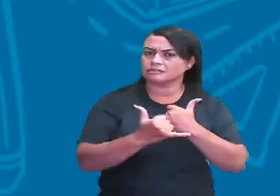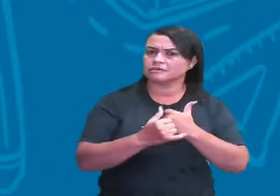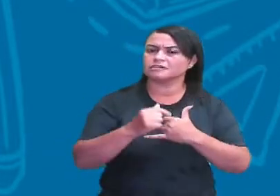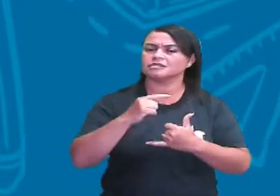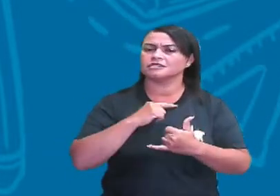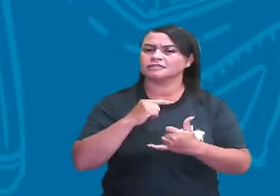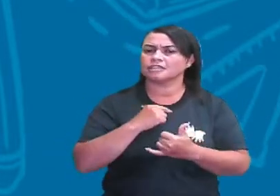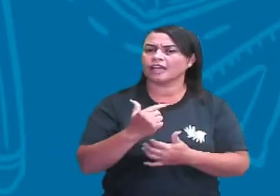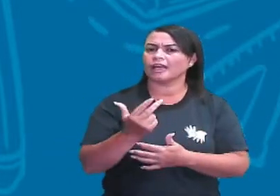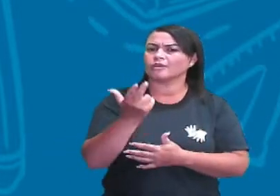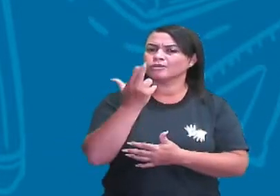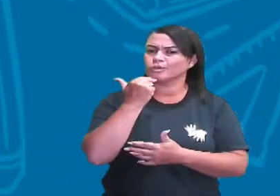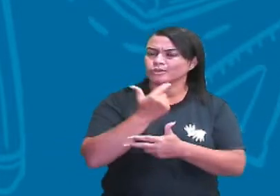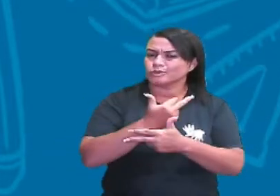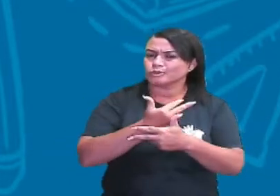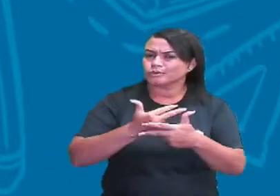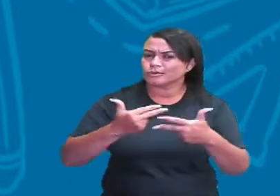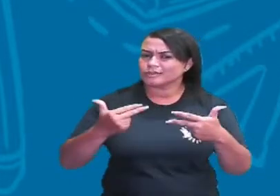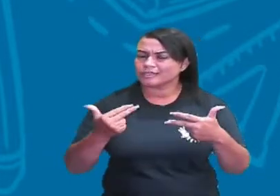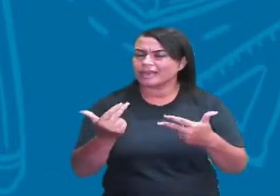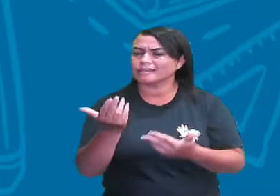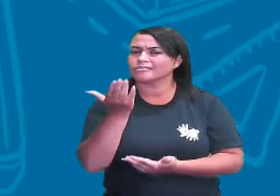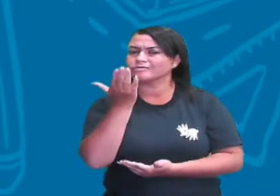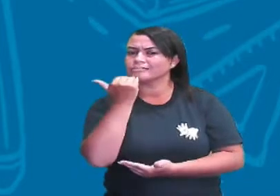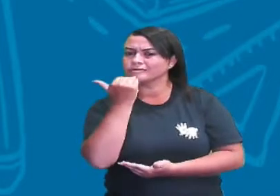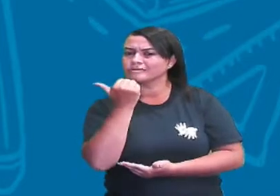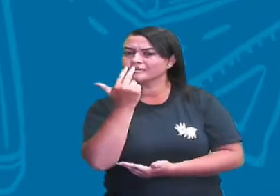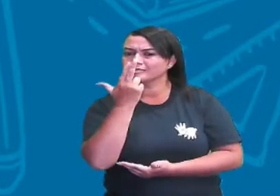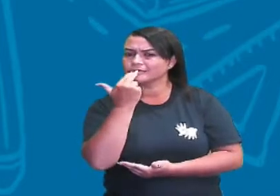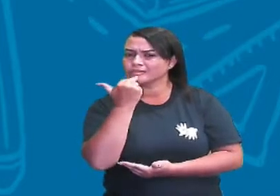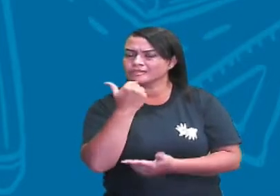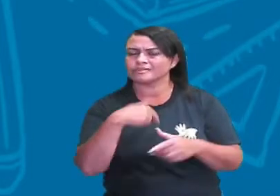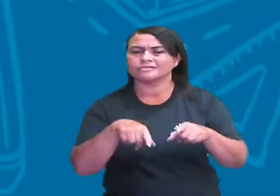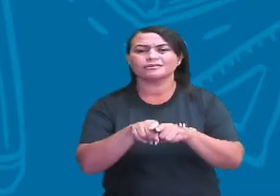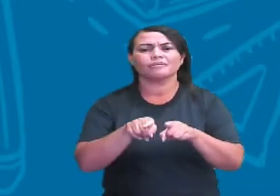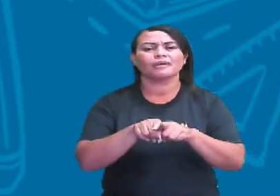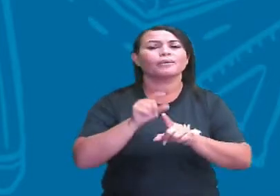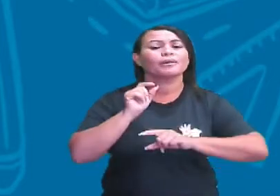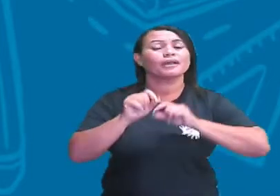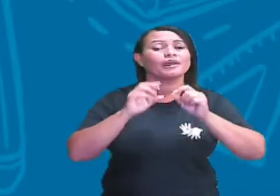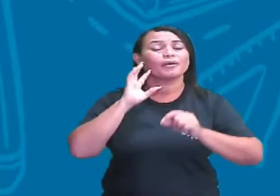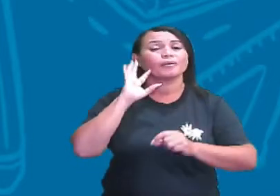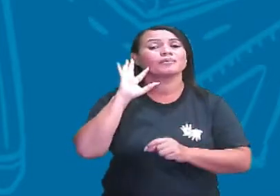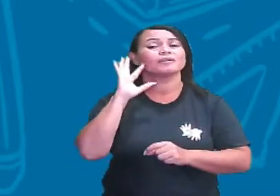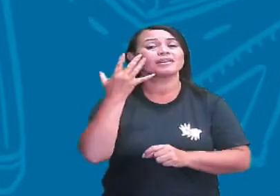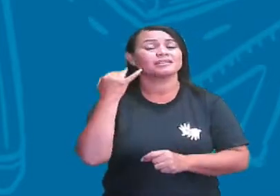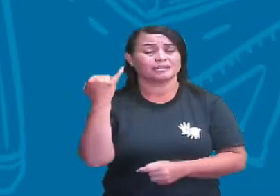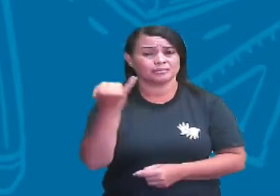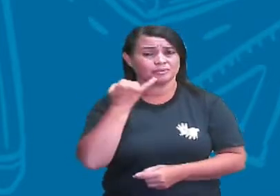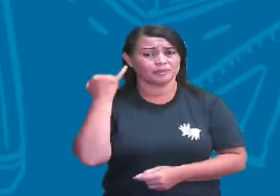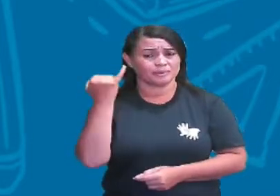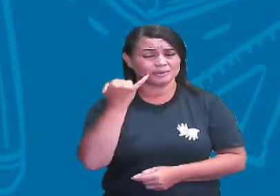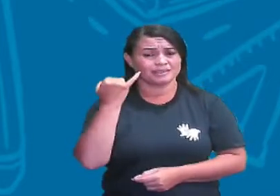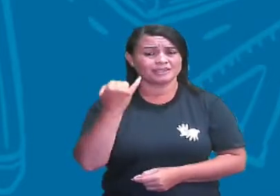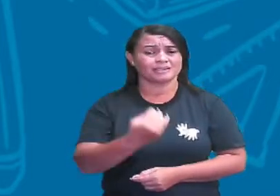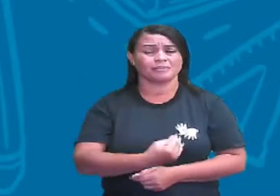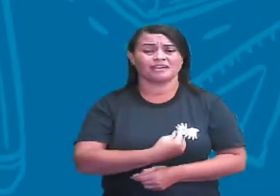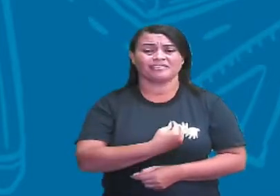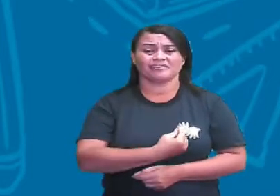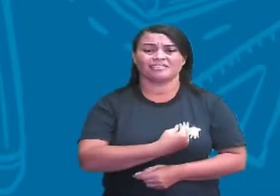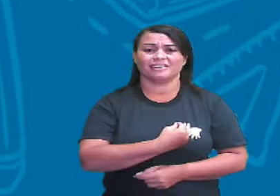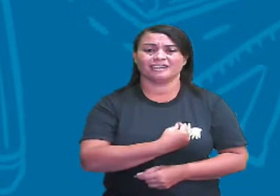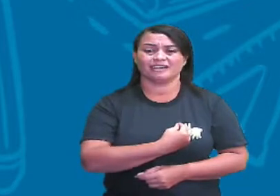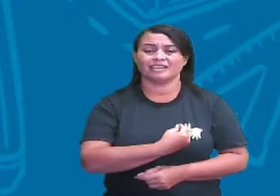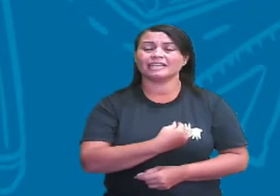nutrientes através da alimentação, tá certo? E essa alimentação é necessária para a sua sobrevivência.